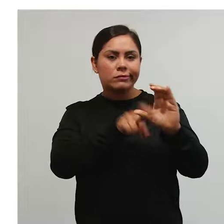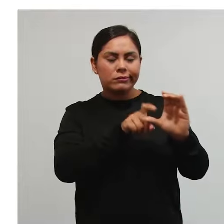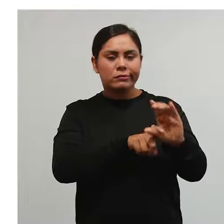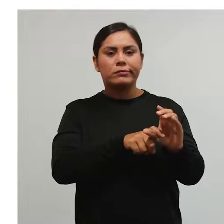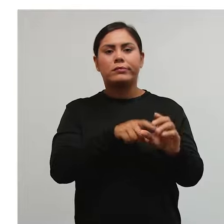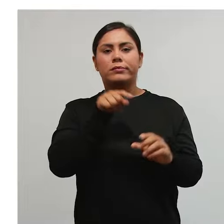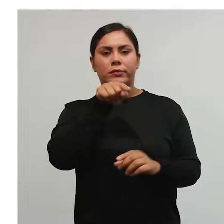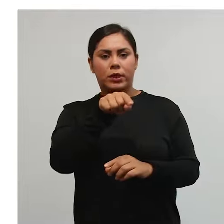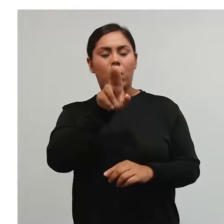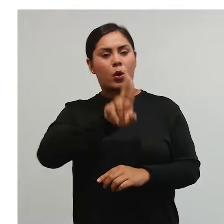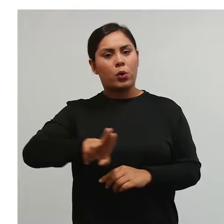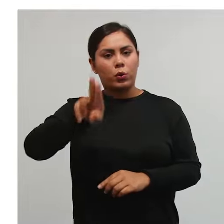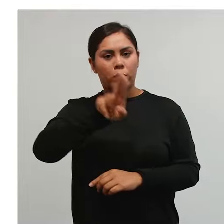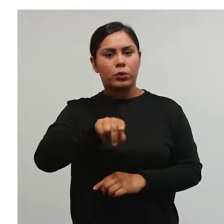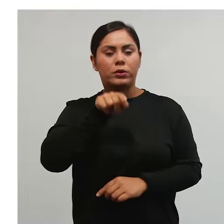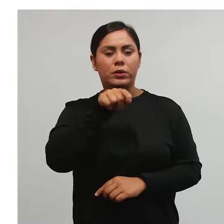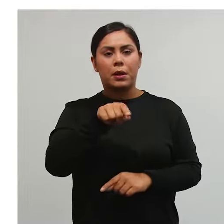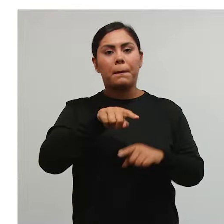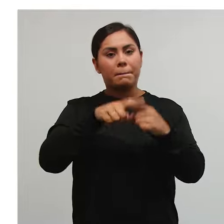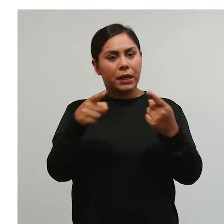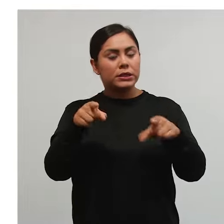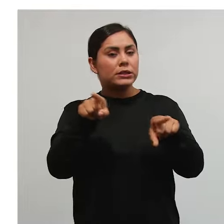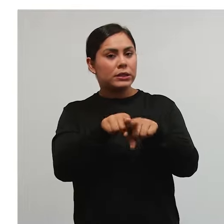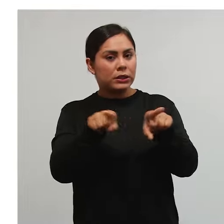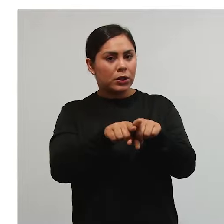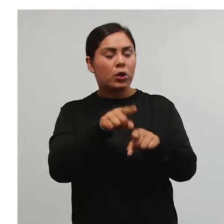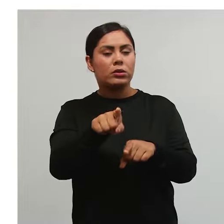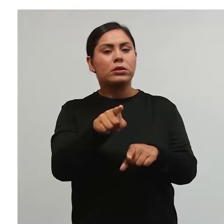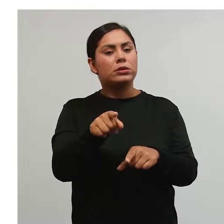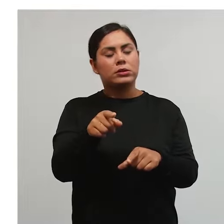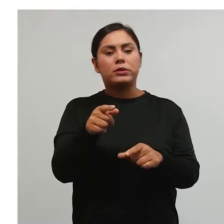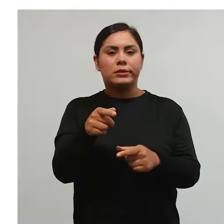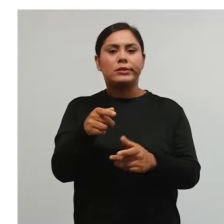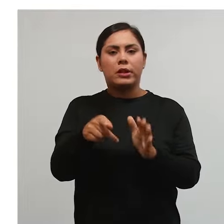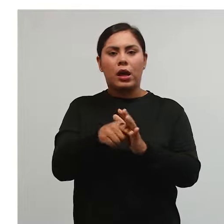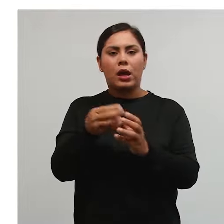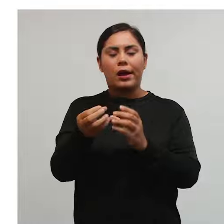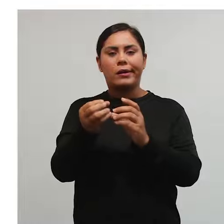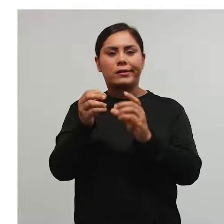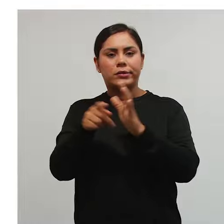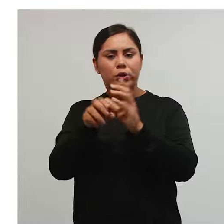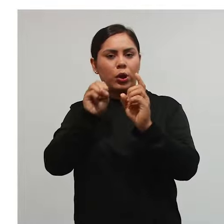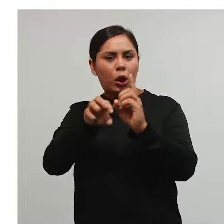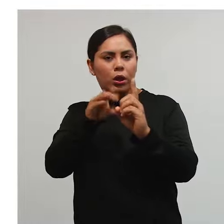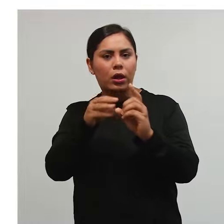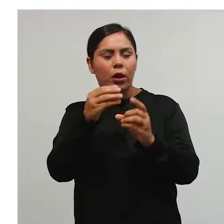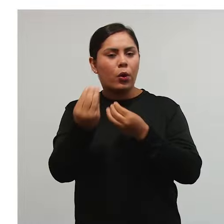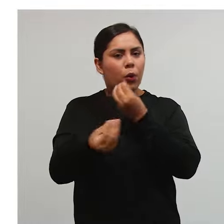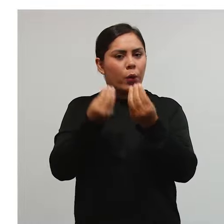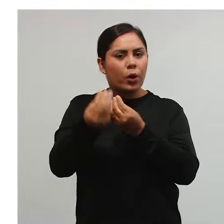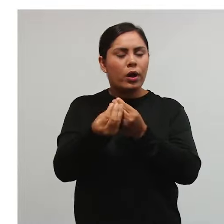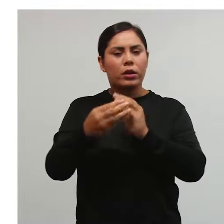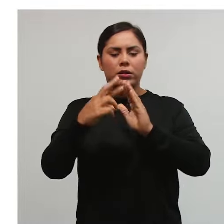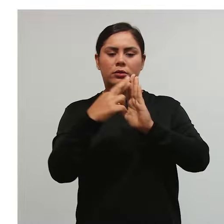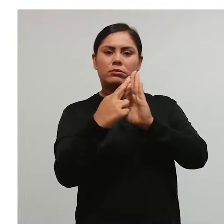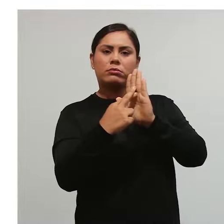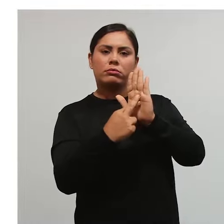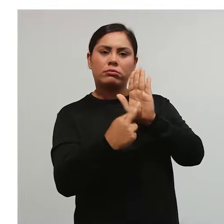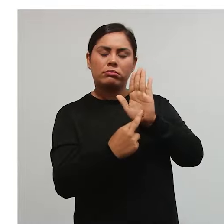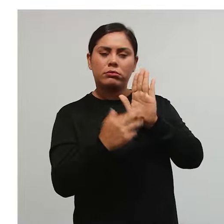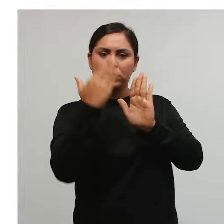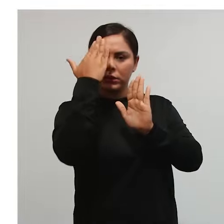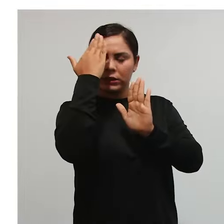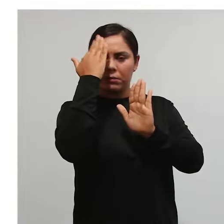Aqui eu usei o Sabag, mas também tem a doutrina mais clássica de direito tributário, que fala, inclusive, da regra matriz de